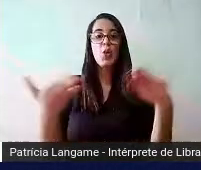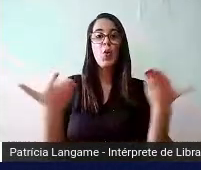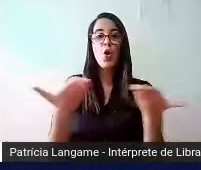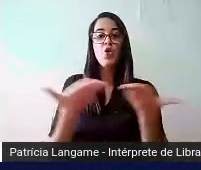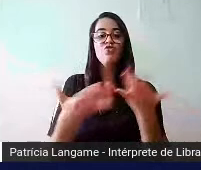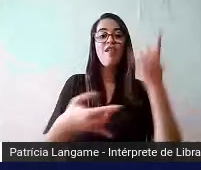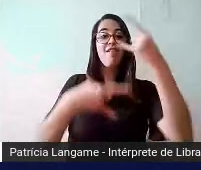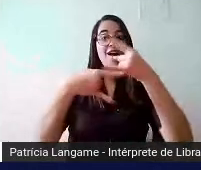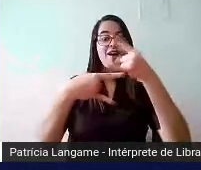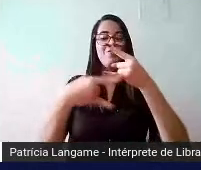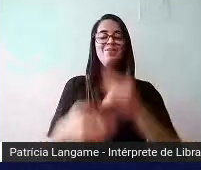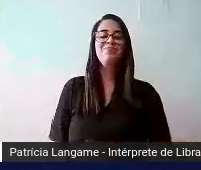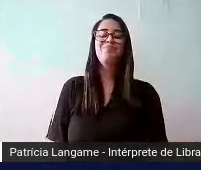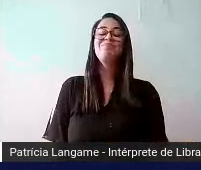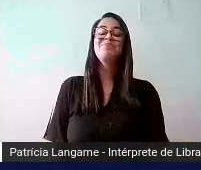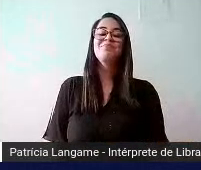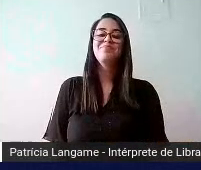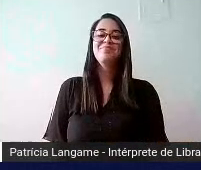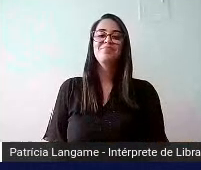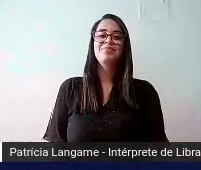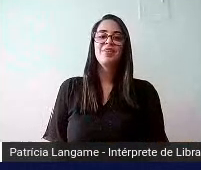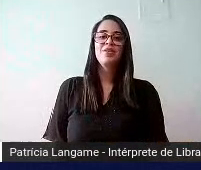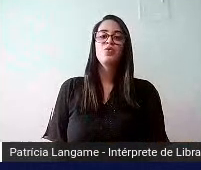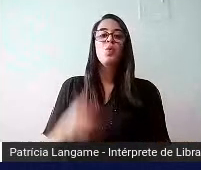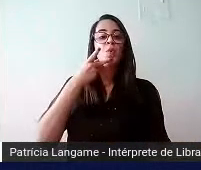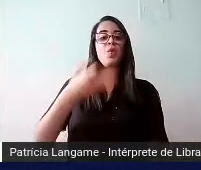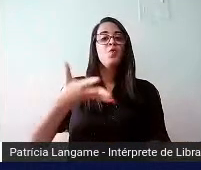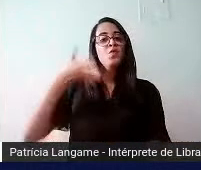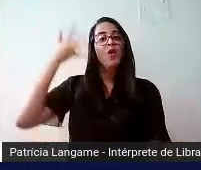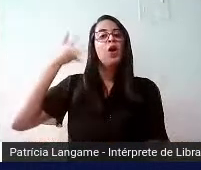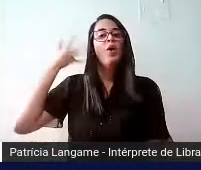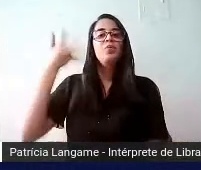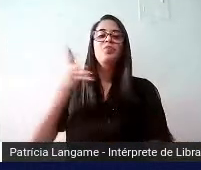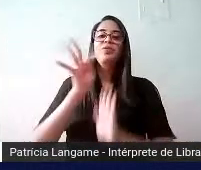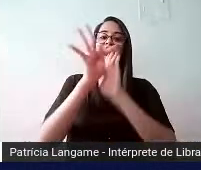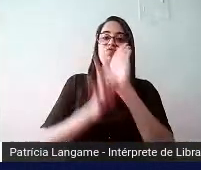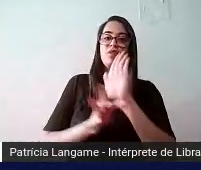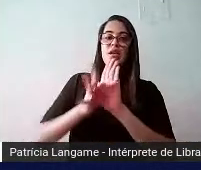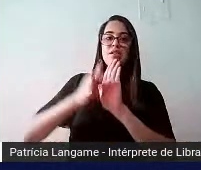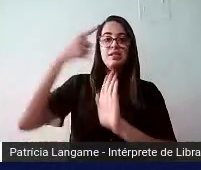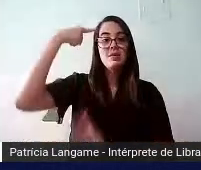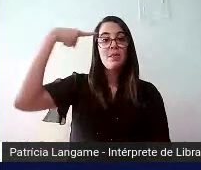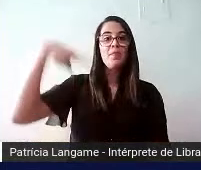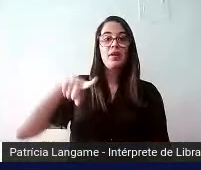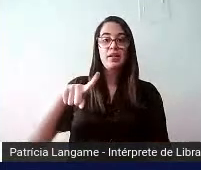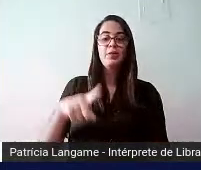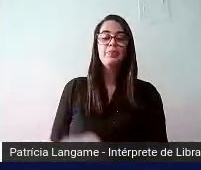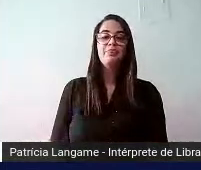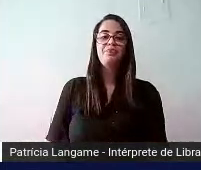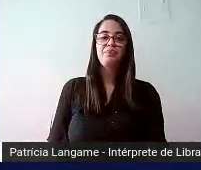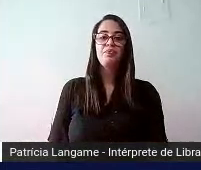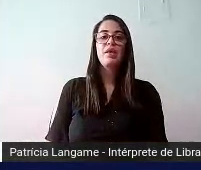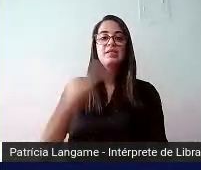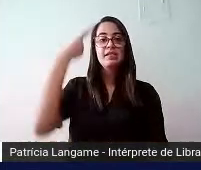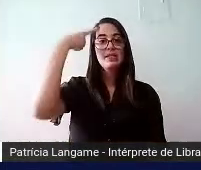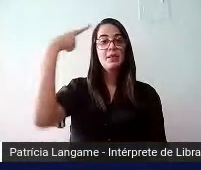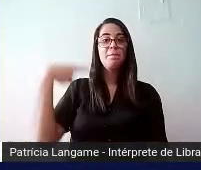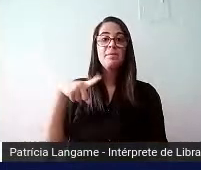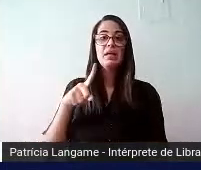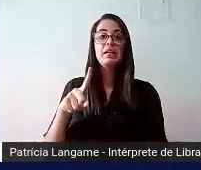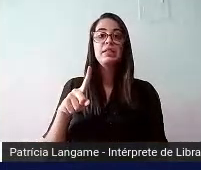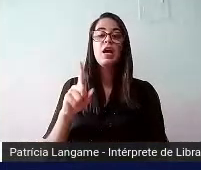live. Então, como a gente colocou lá no fórum, no texto da semana, essa semana versou sobre